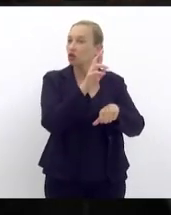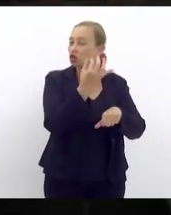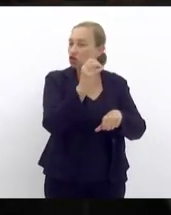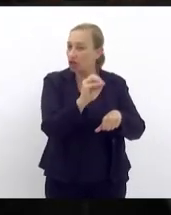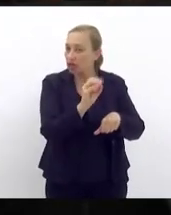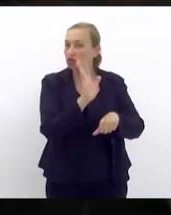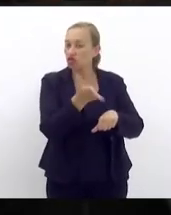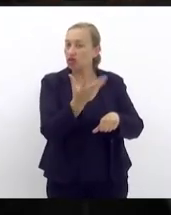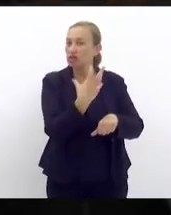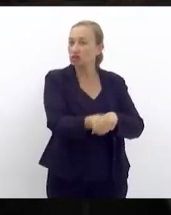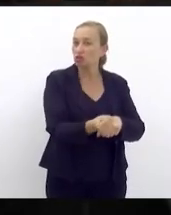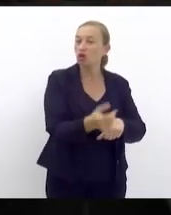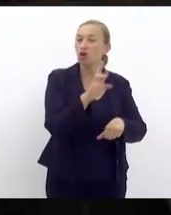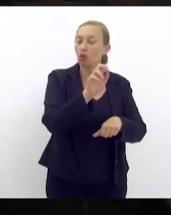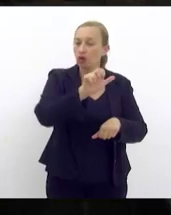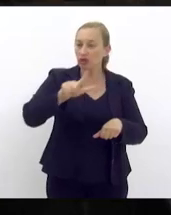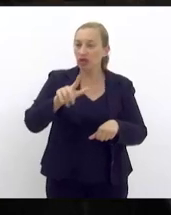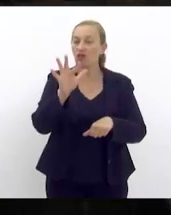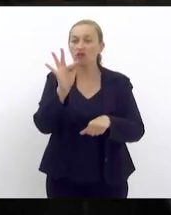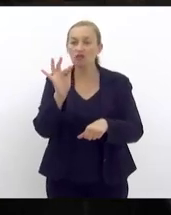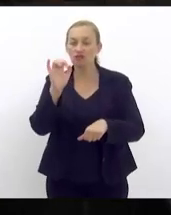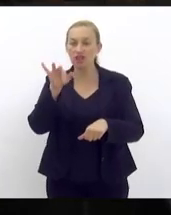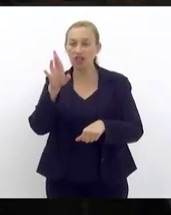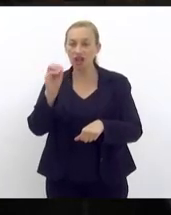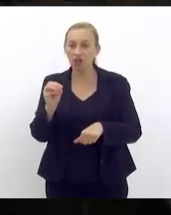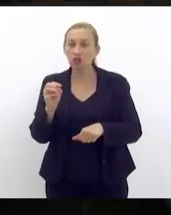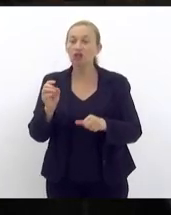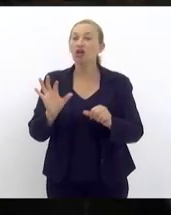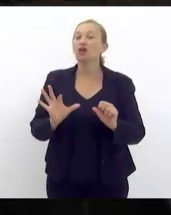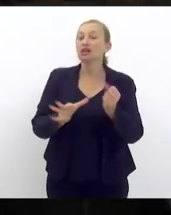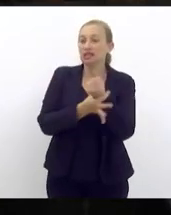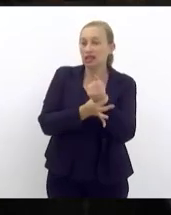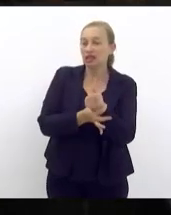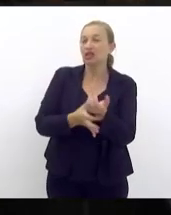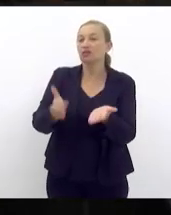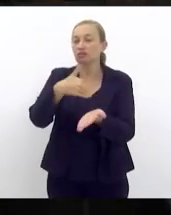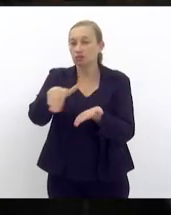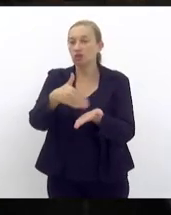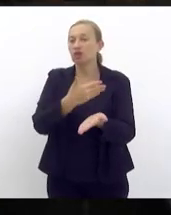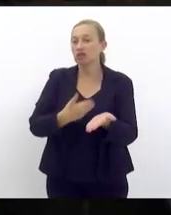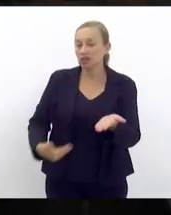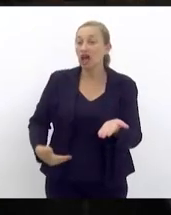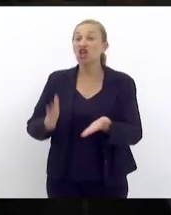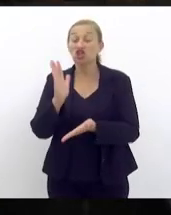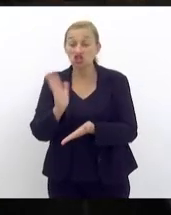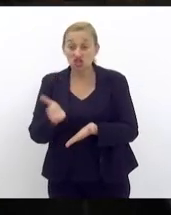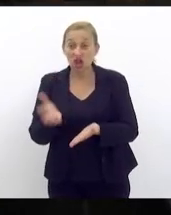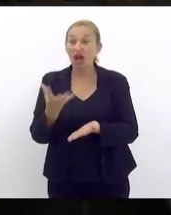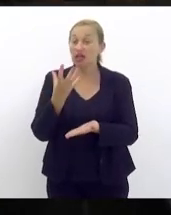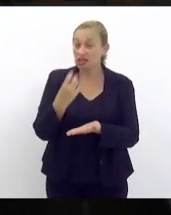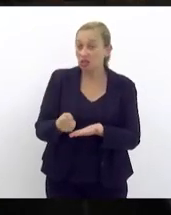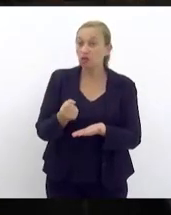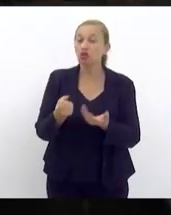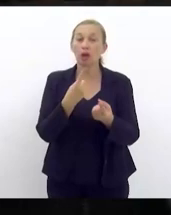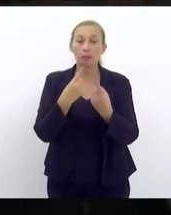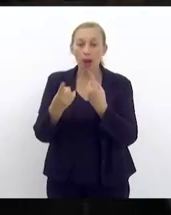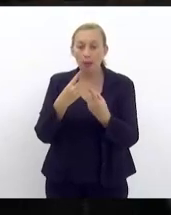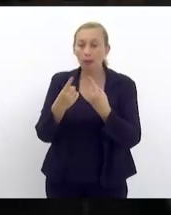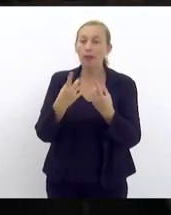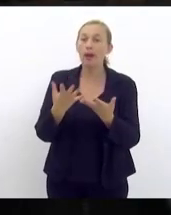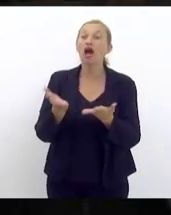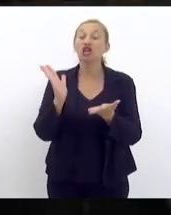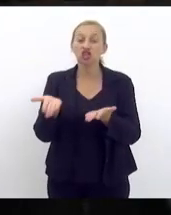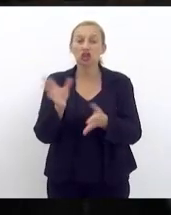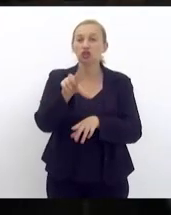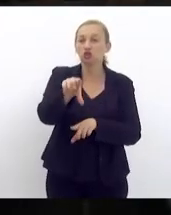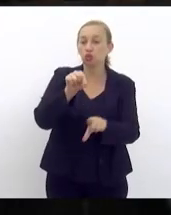local o coronel Fernando que é o nosso secretário de segurança da cidade também já aceitou a gente entrou no denominador e já escolhemos o